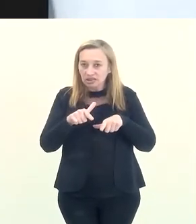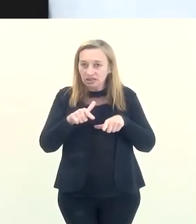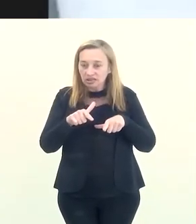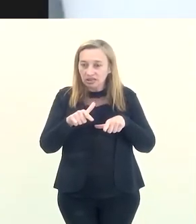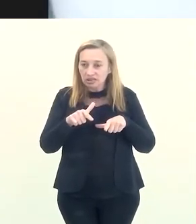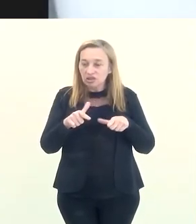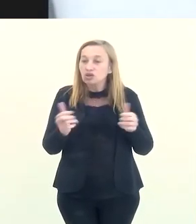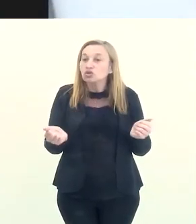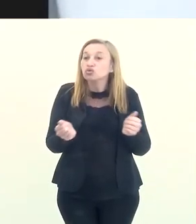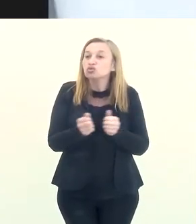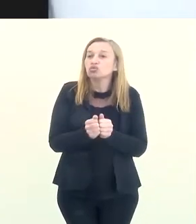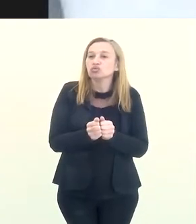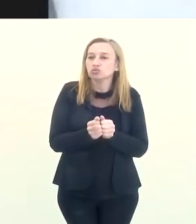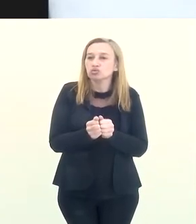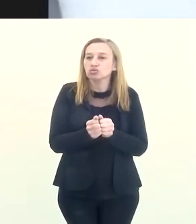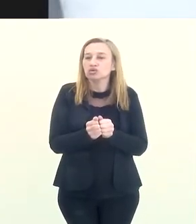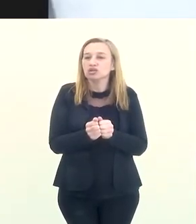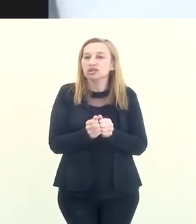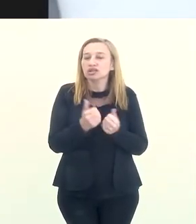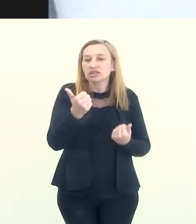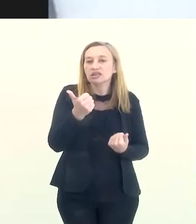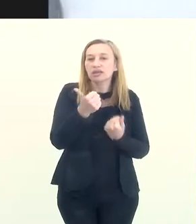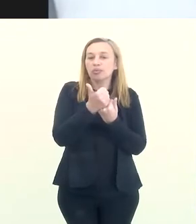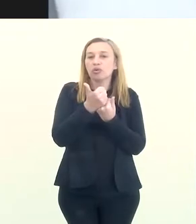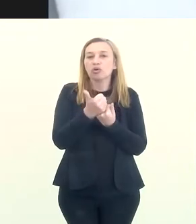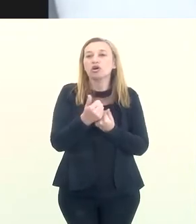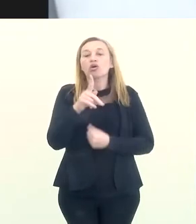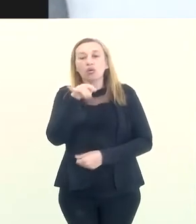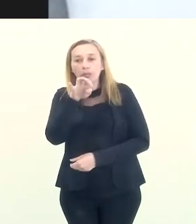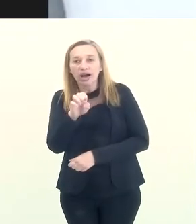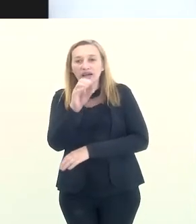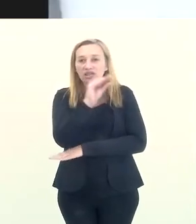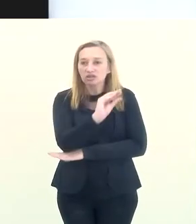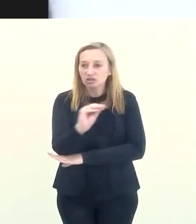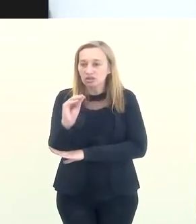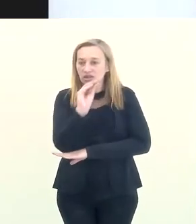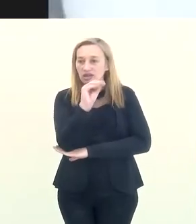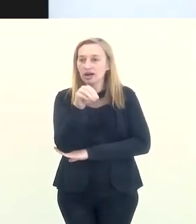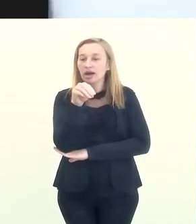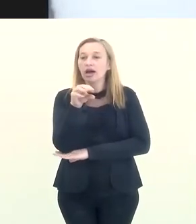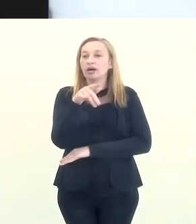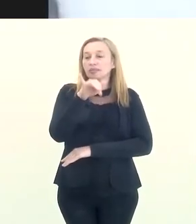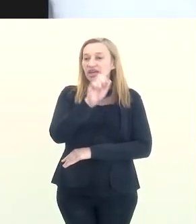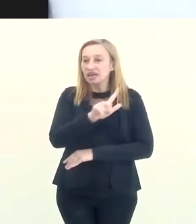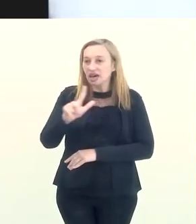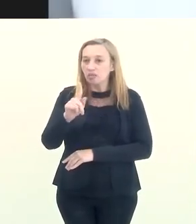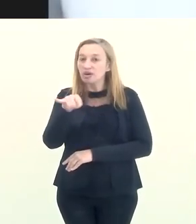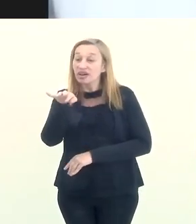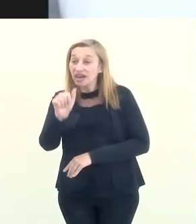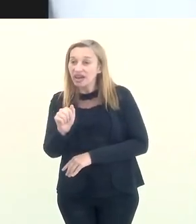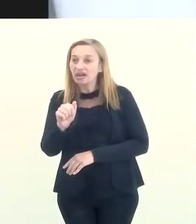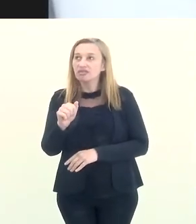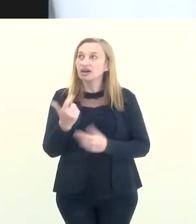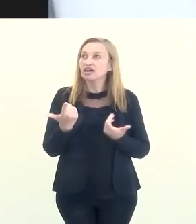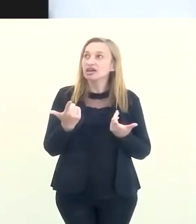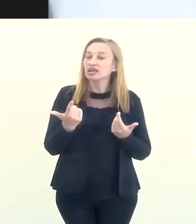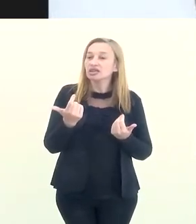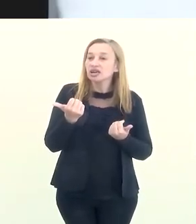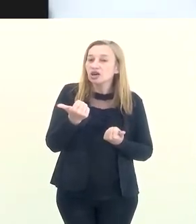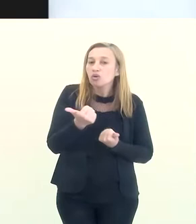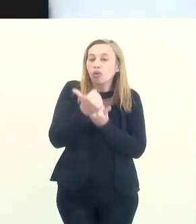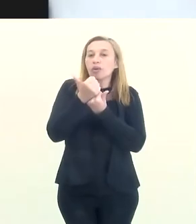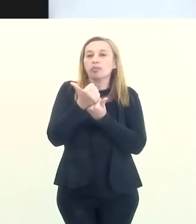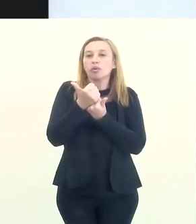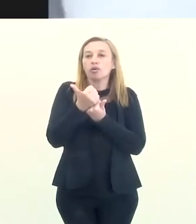orbita em volta, em torno dessas âncoras. O Parque dos Dinossauros, para Miguel Pereira, vai funcionar como uma